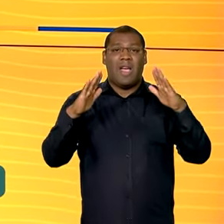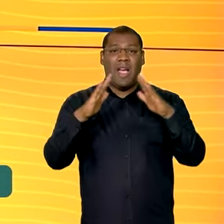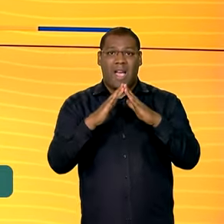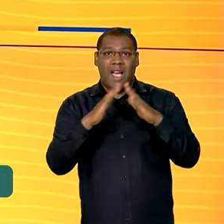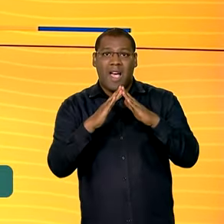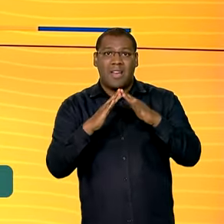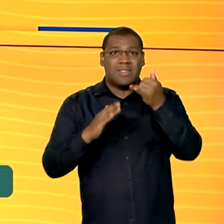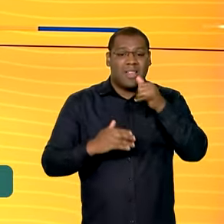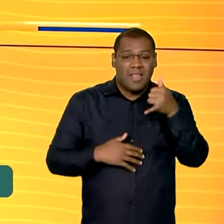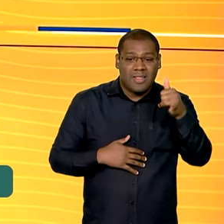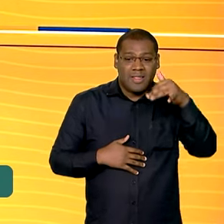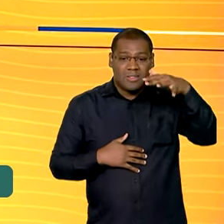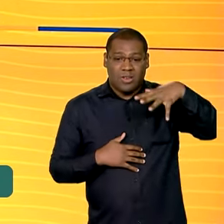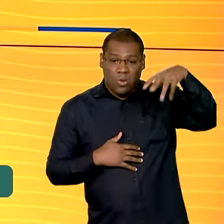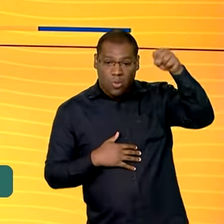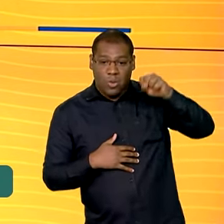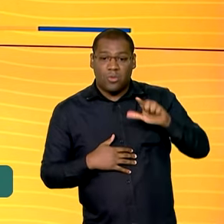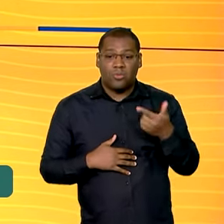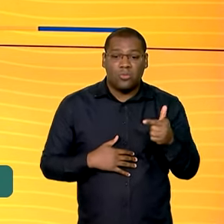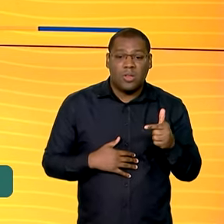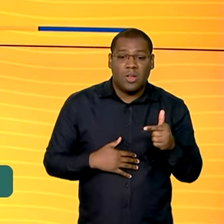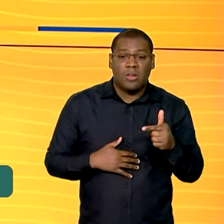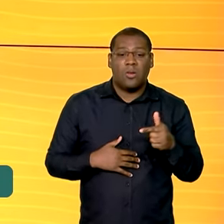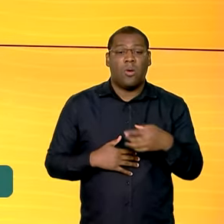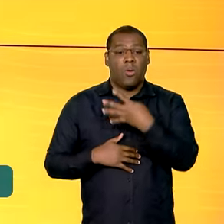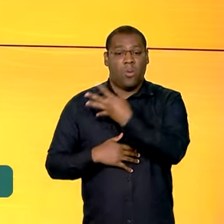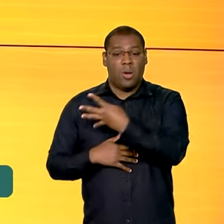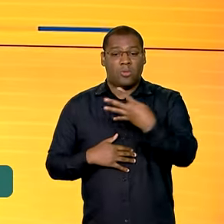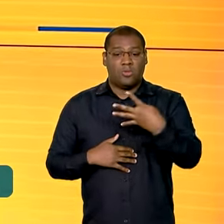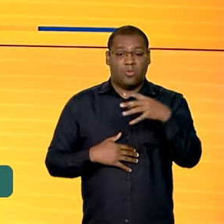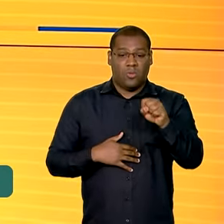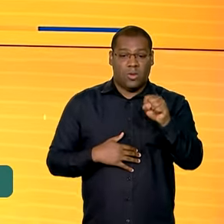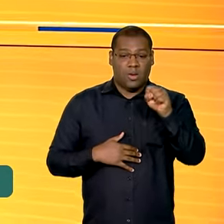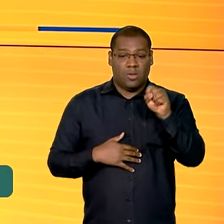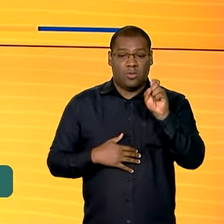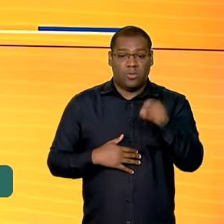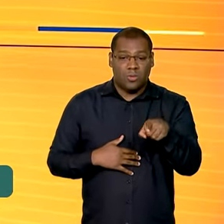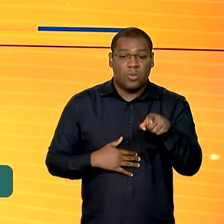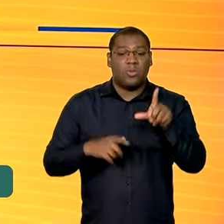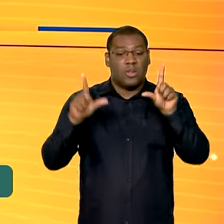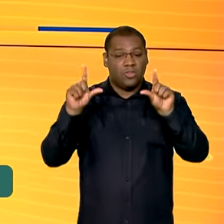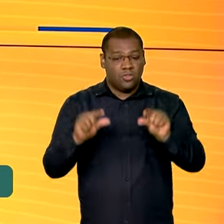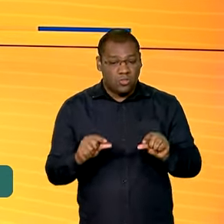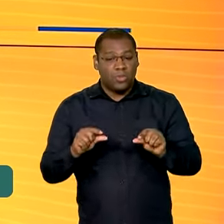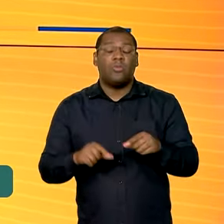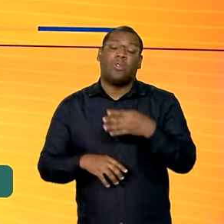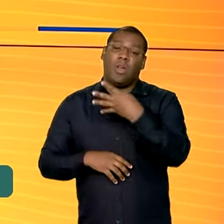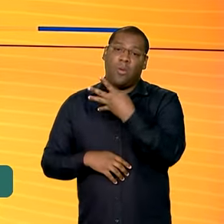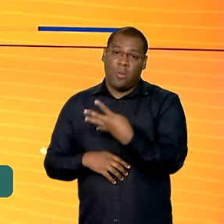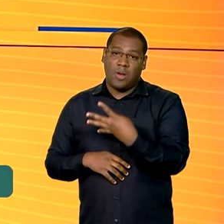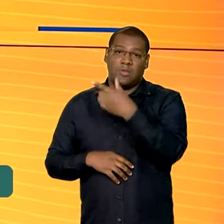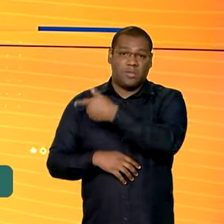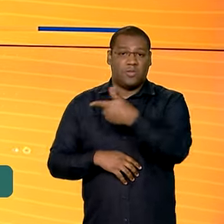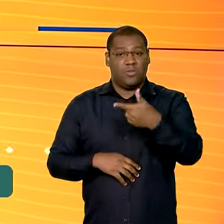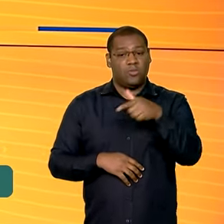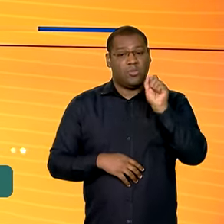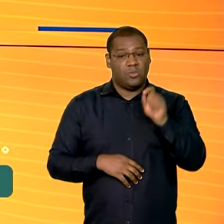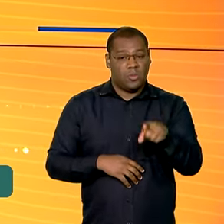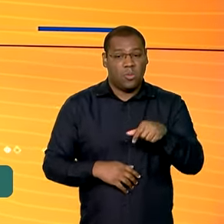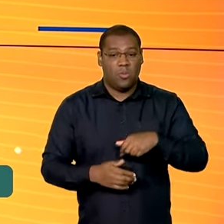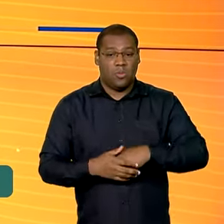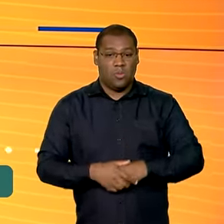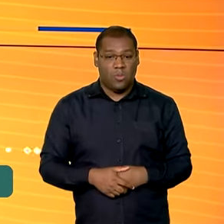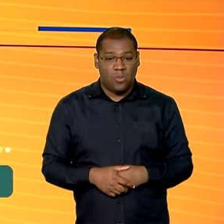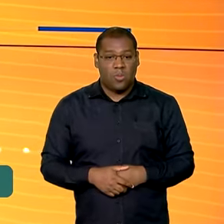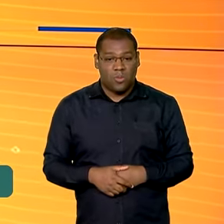desligada baixou de 448 mil para 422 mil. A maior parte foi